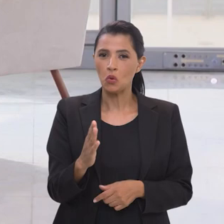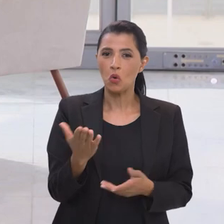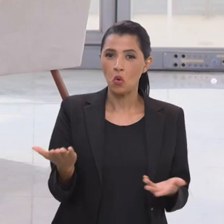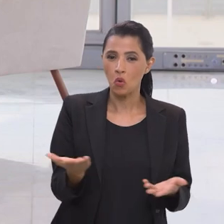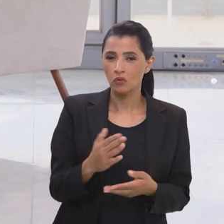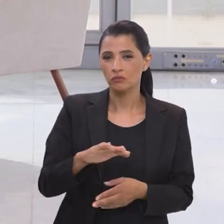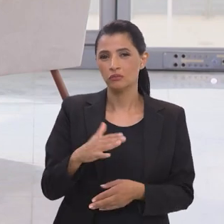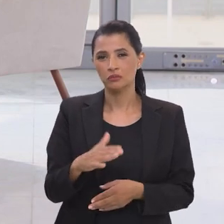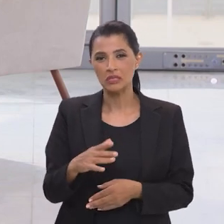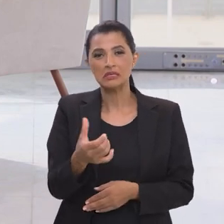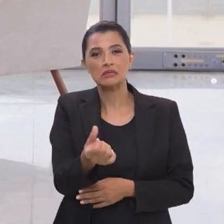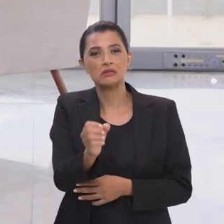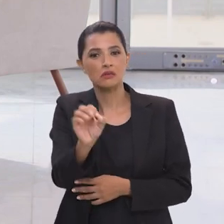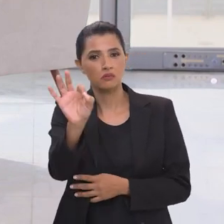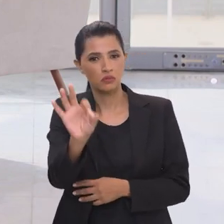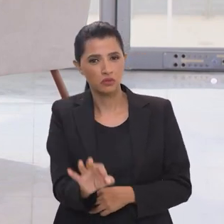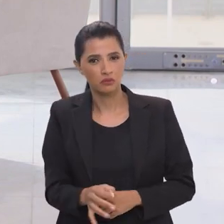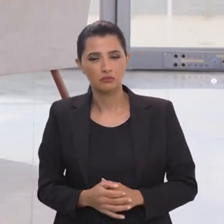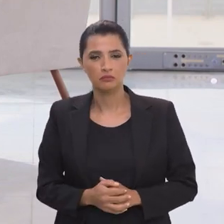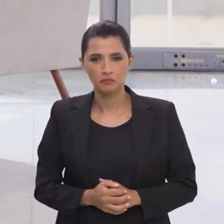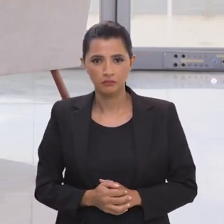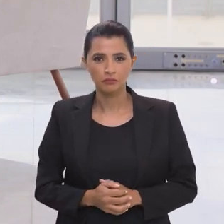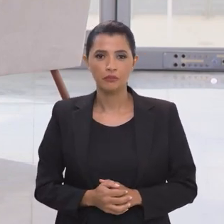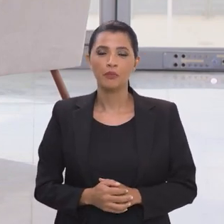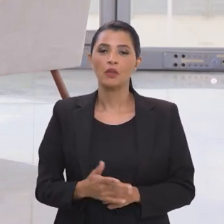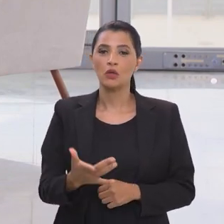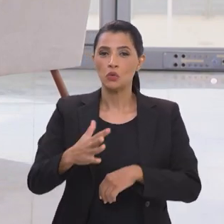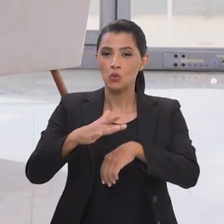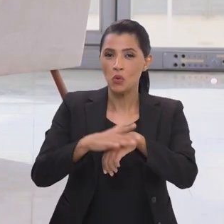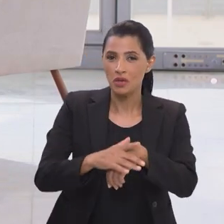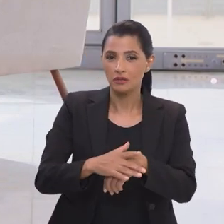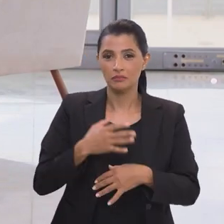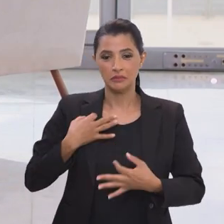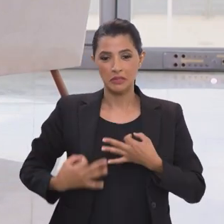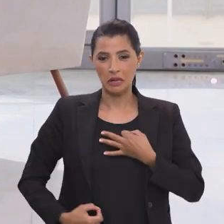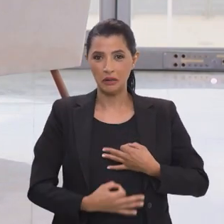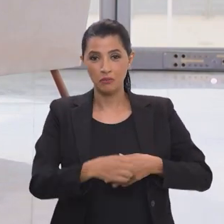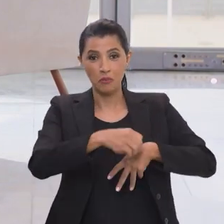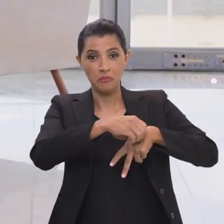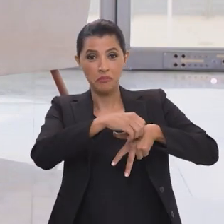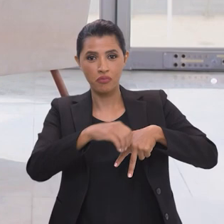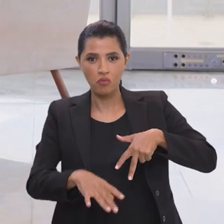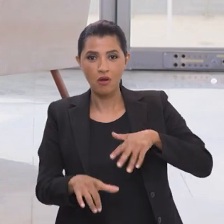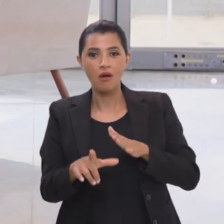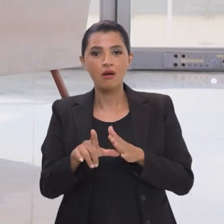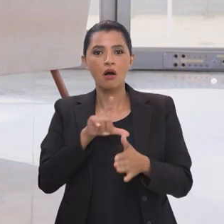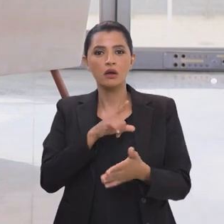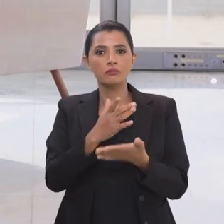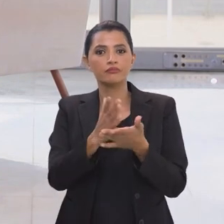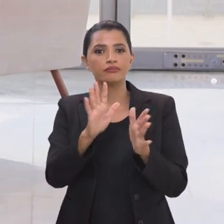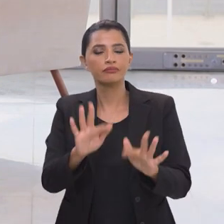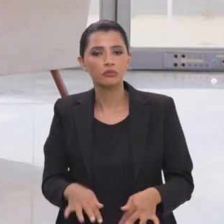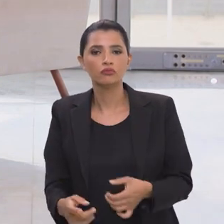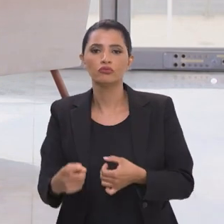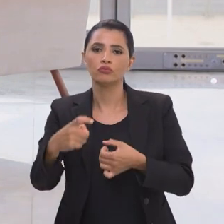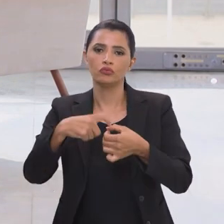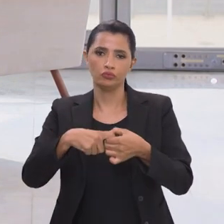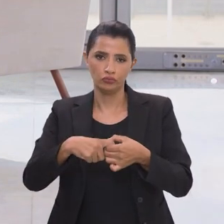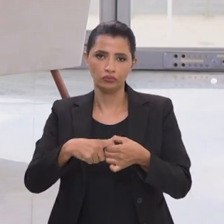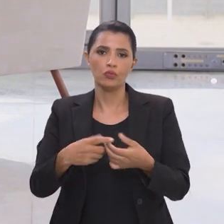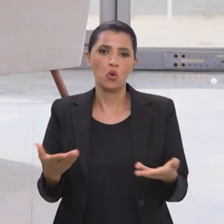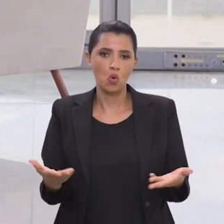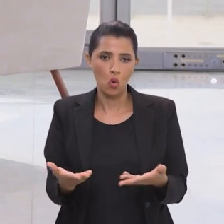em torno de 60%. Doenças como o sarão a poliomielite que tinham sido erradicadas